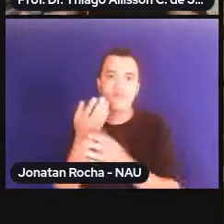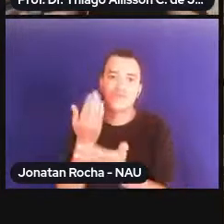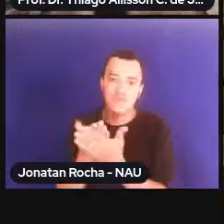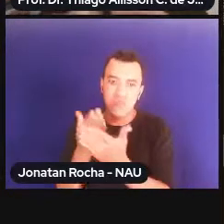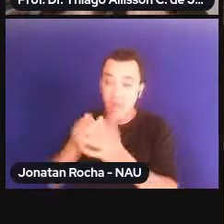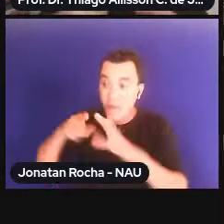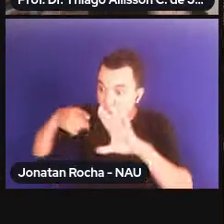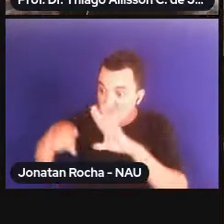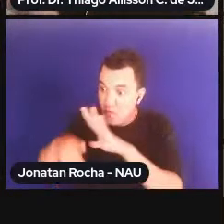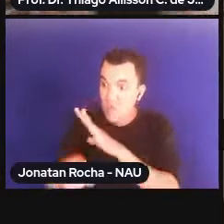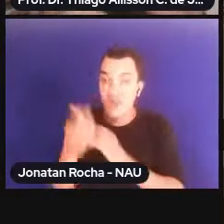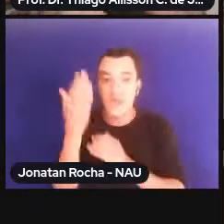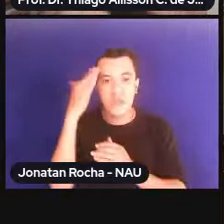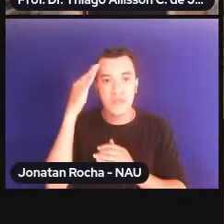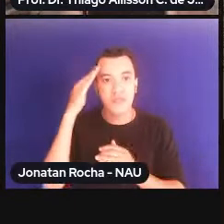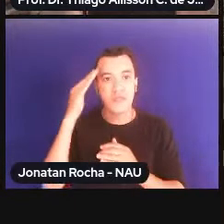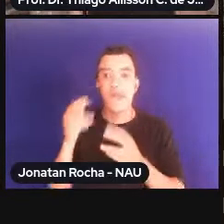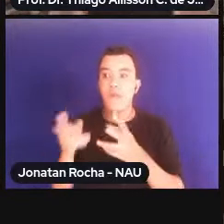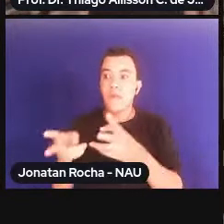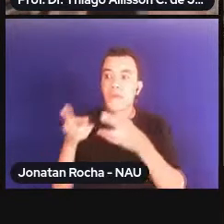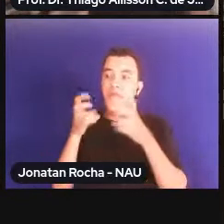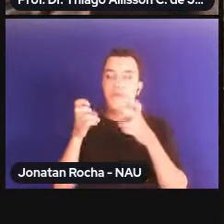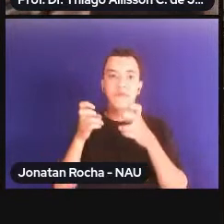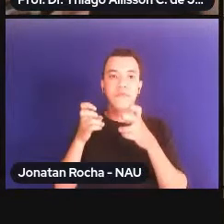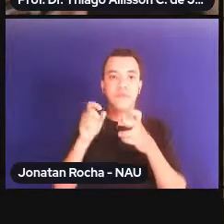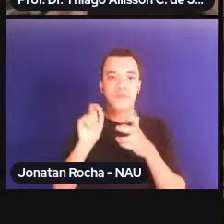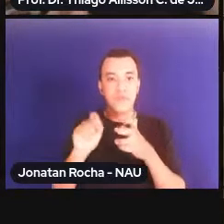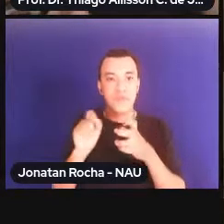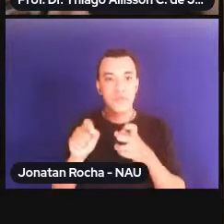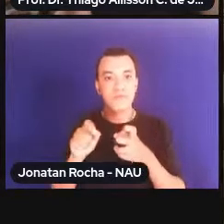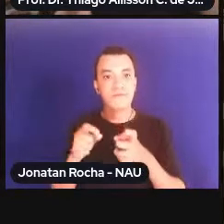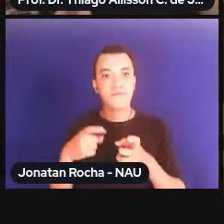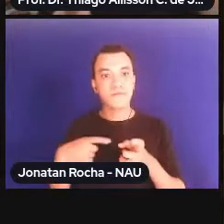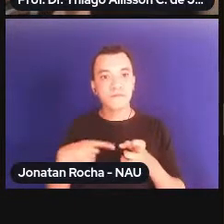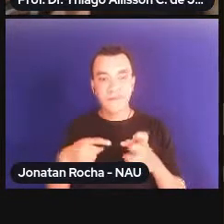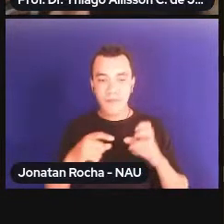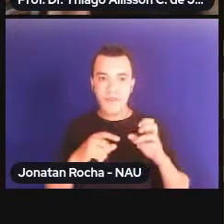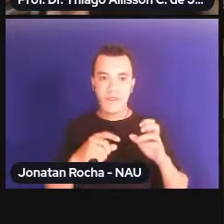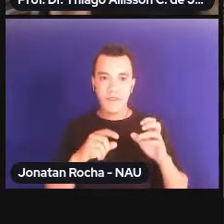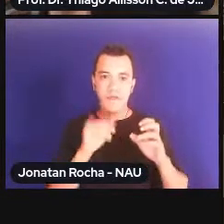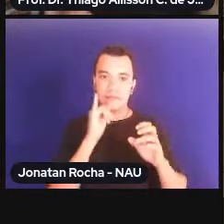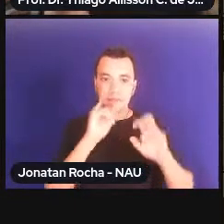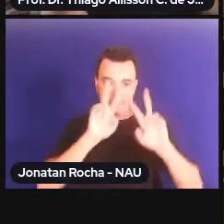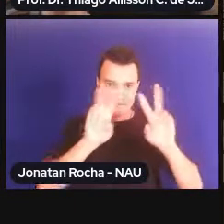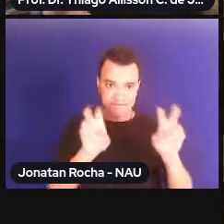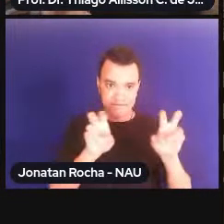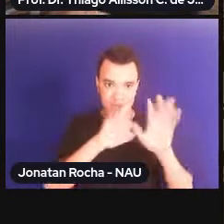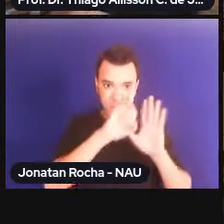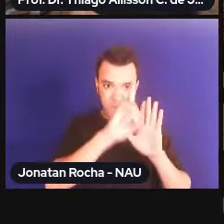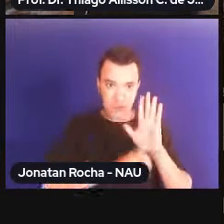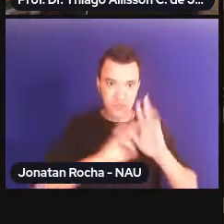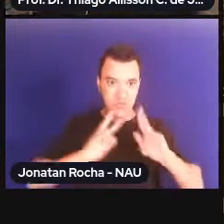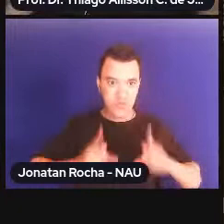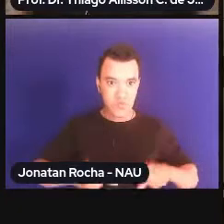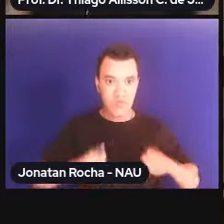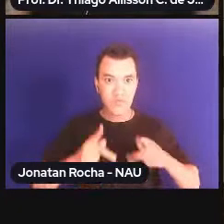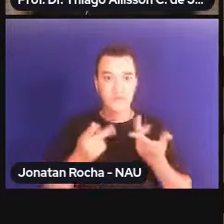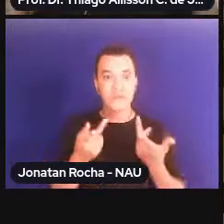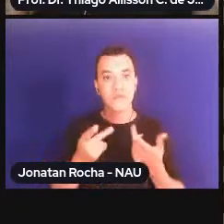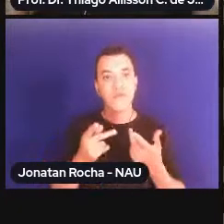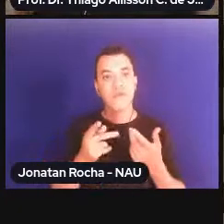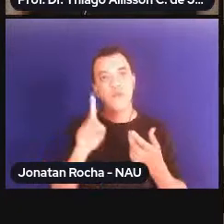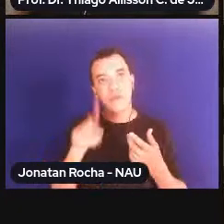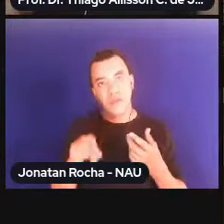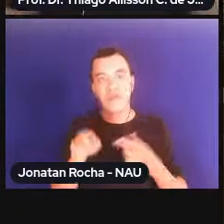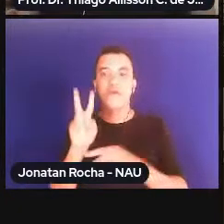isso é perceber que nós estamos em dimensões de direitos humanos que se atrelam à complexidade das proteções